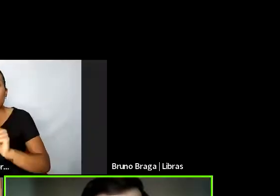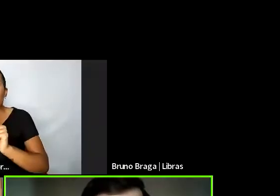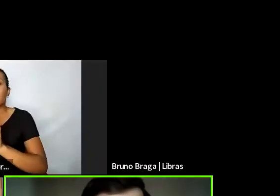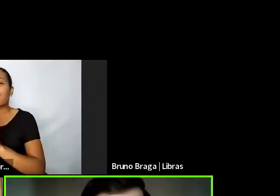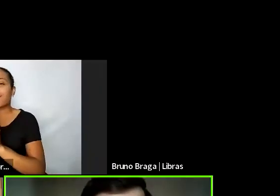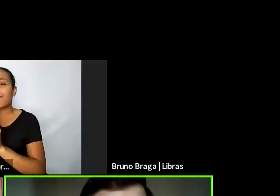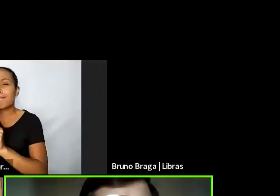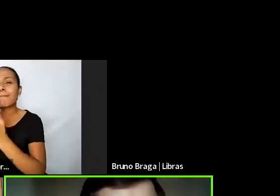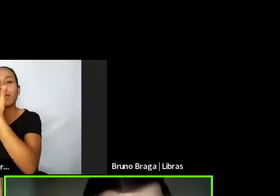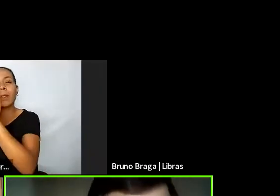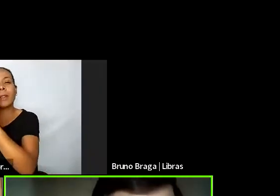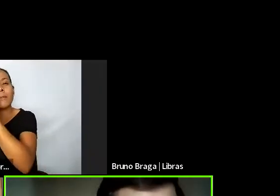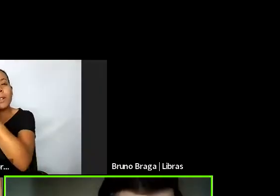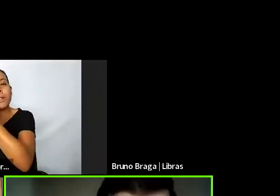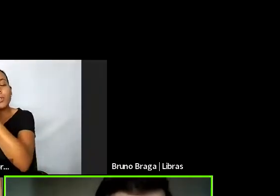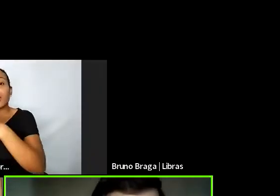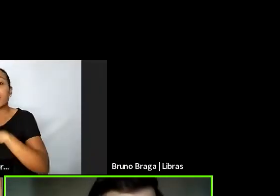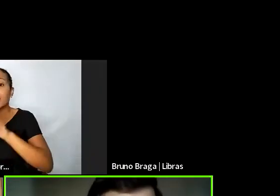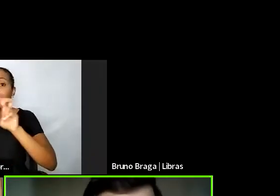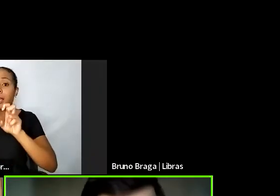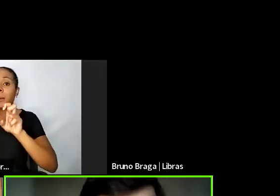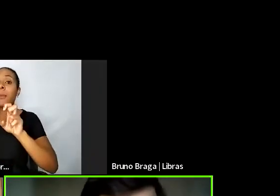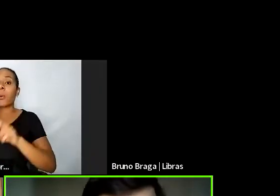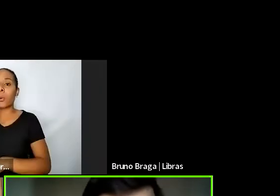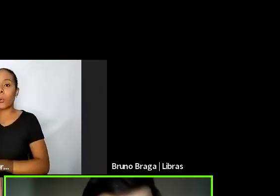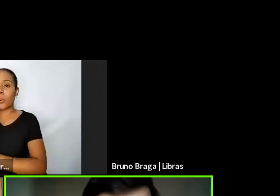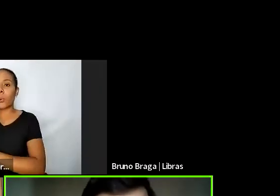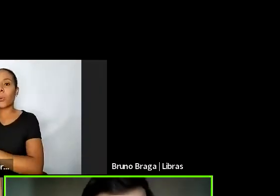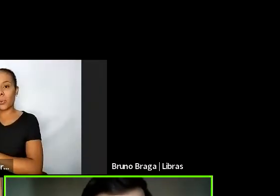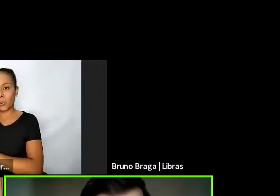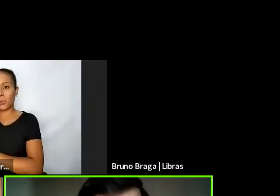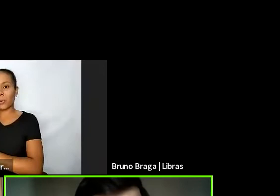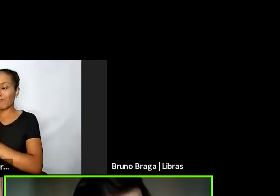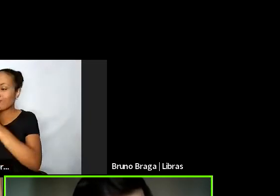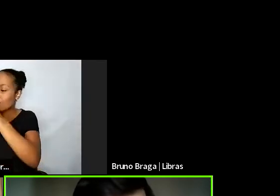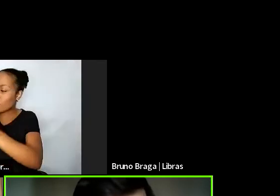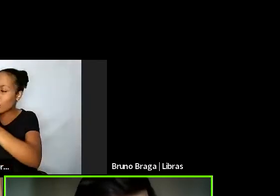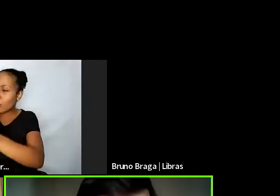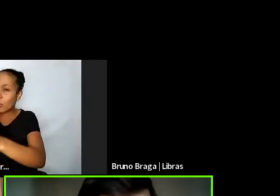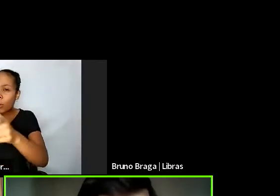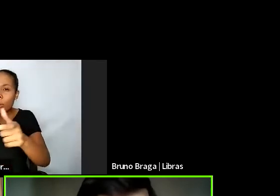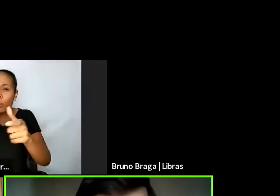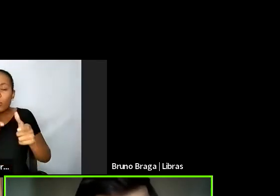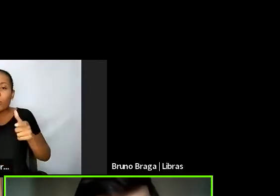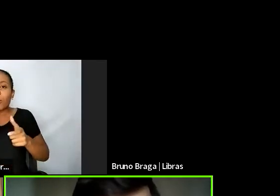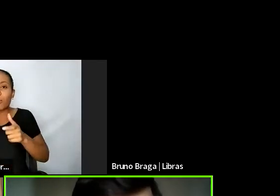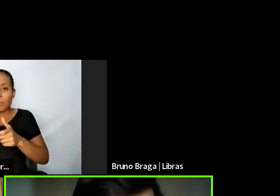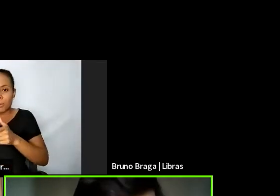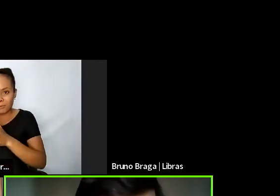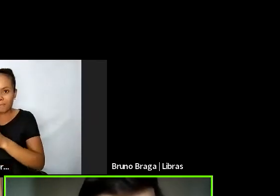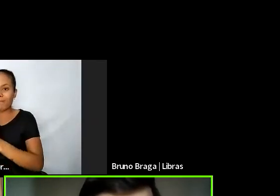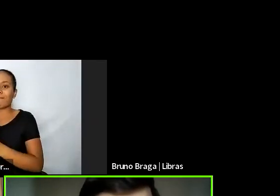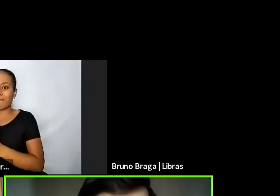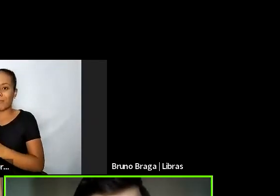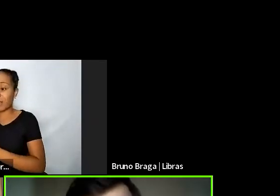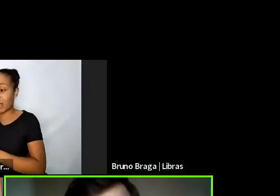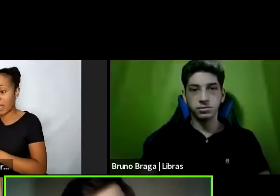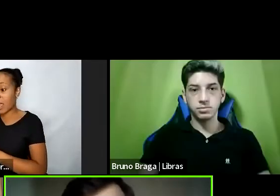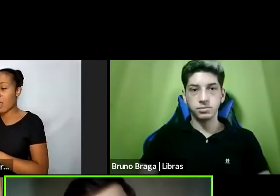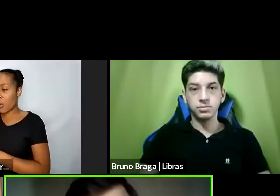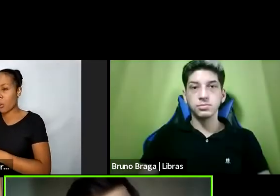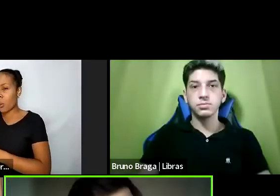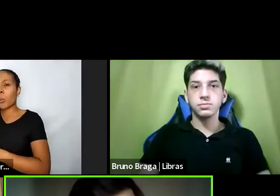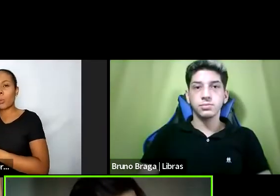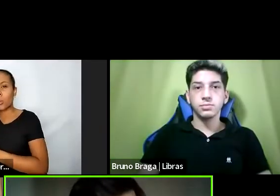né a questão da cultura também daqueles territórios né culturas essas também que são tão importantes